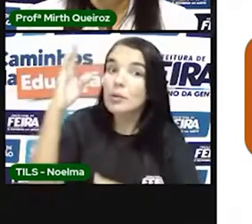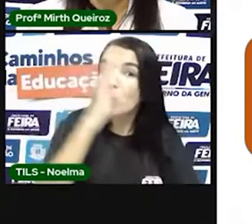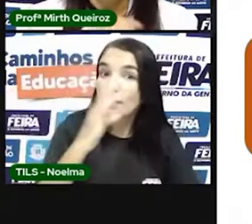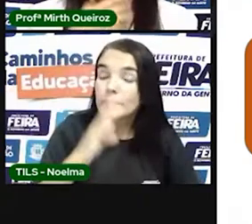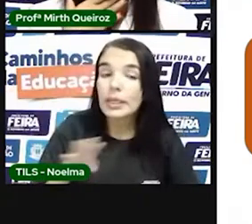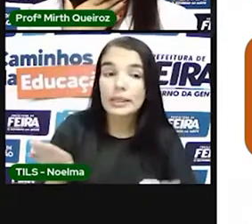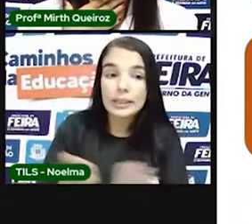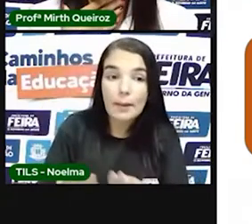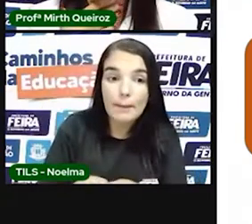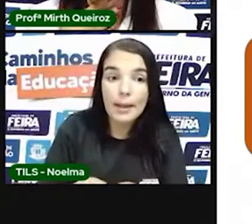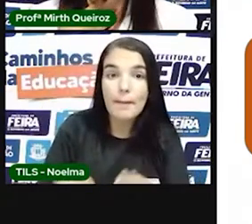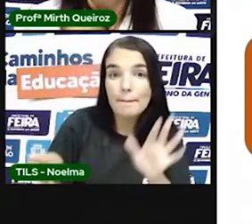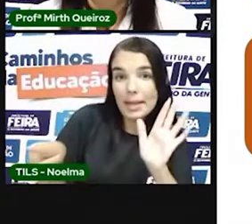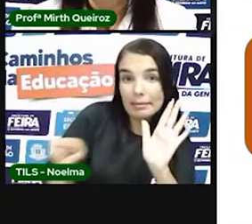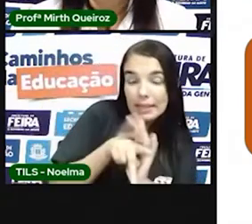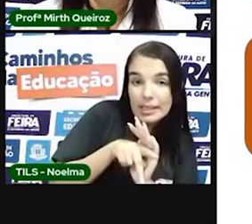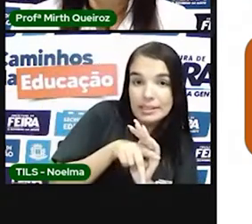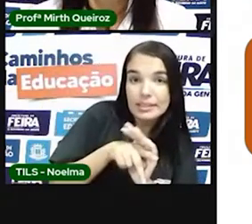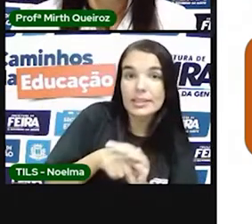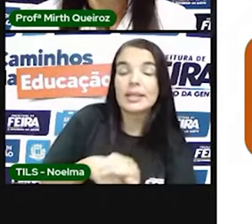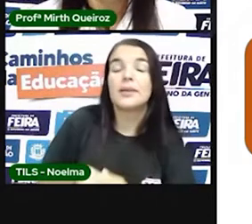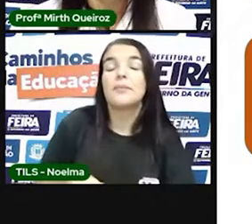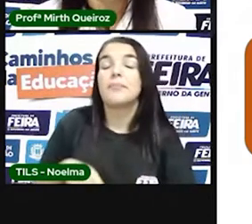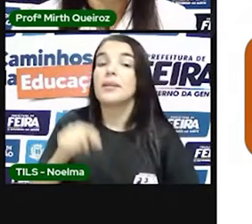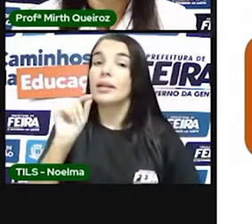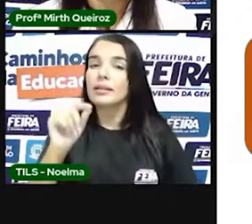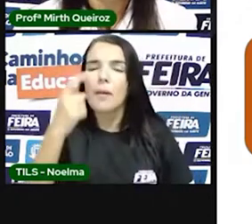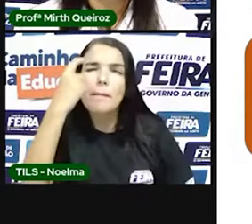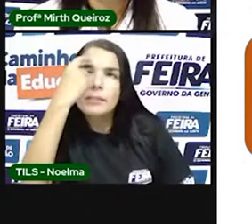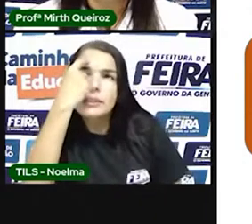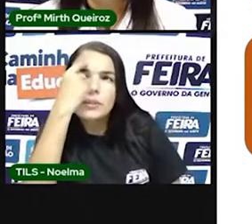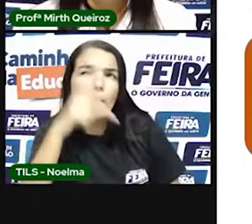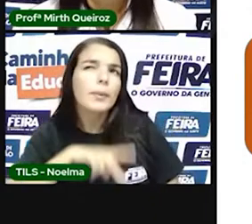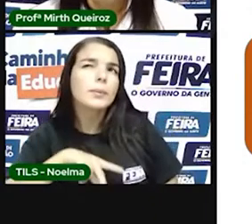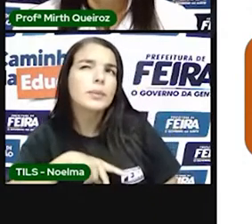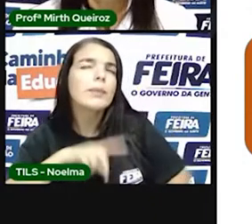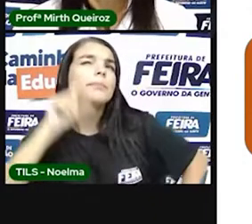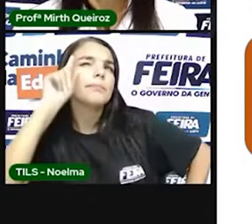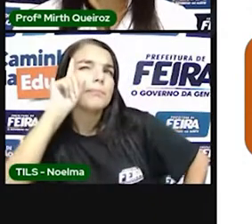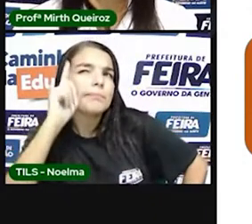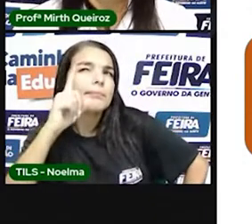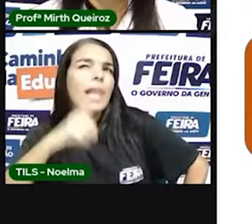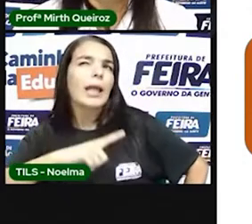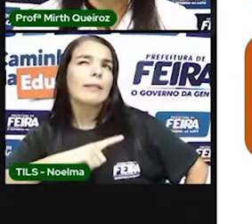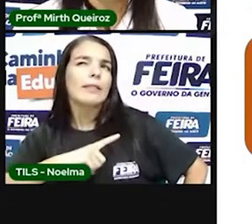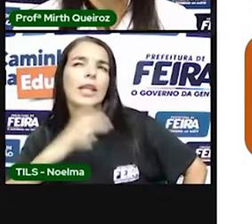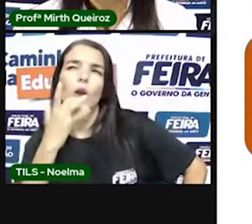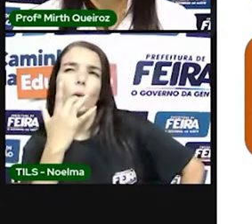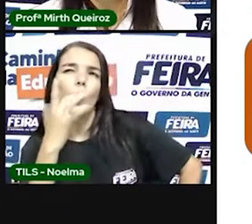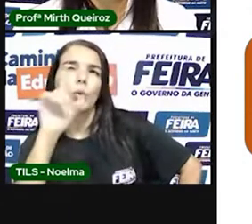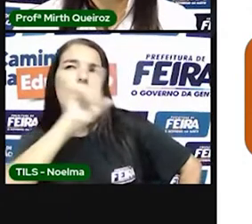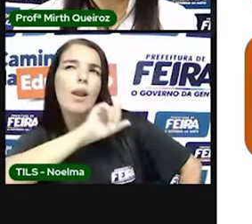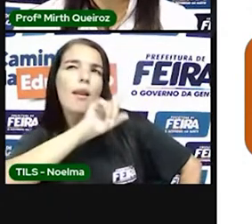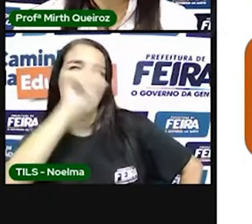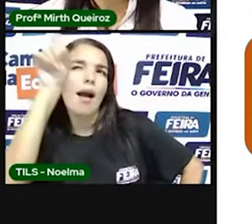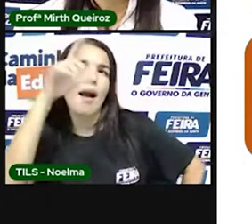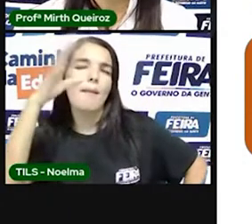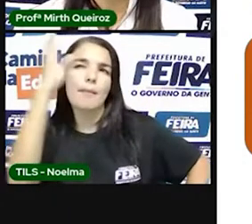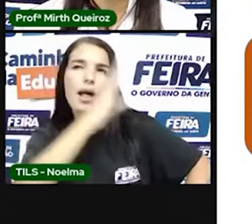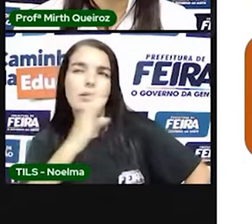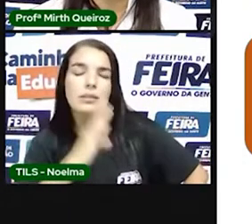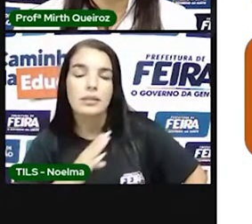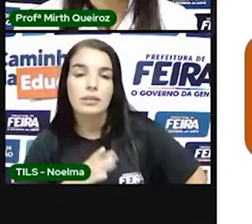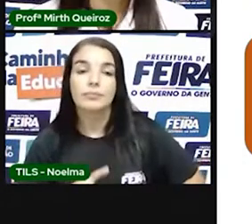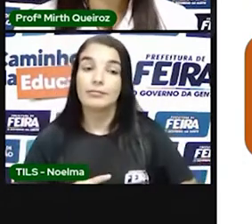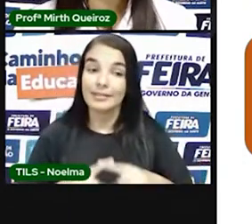América, poderia também ter ouro. Então, esse também foi um dos motivos para a colonização. Já que o que é interessante